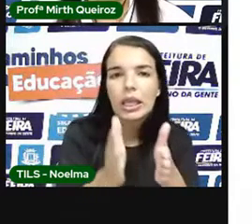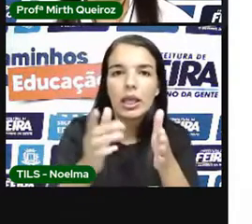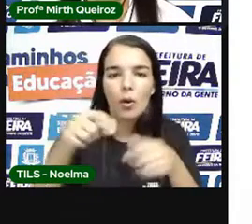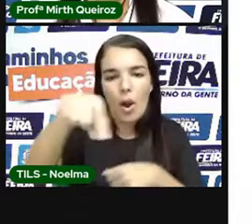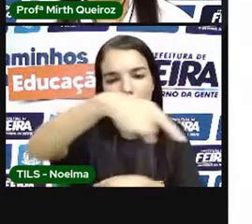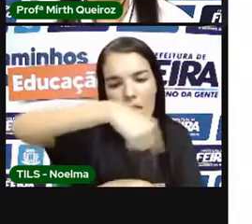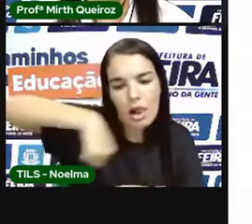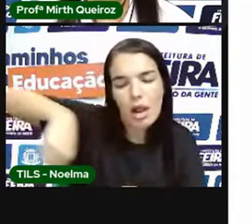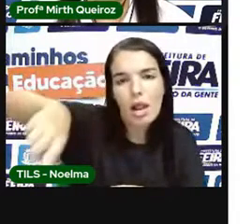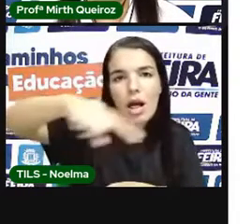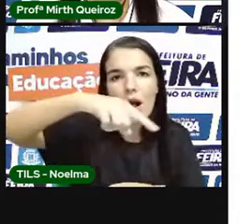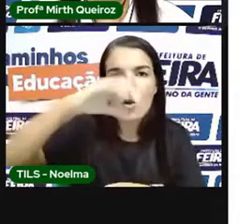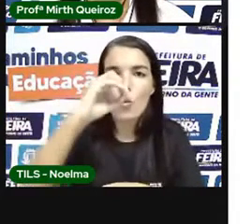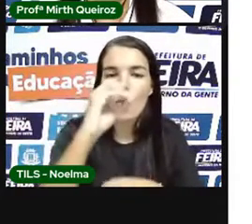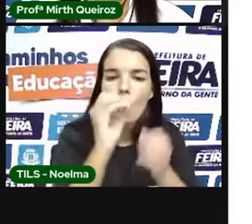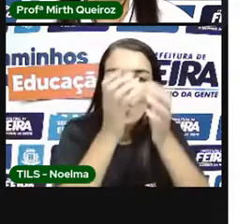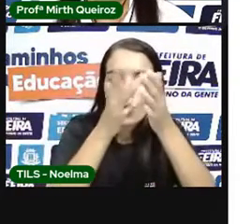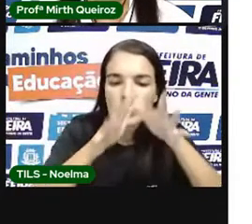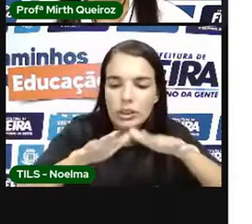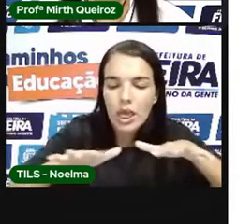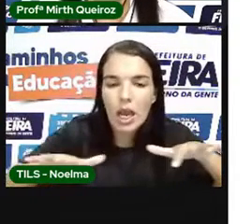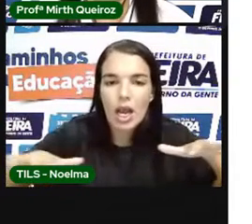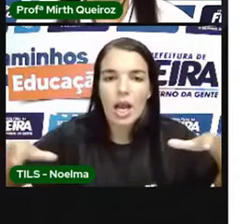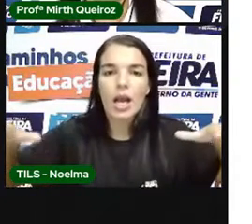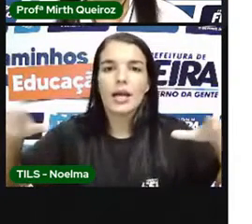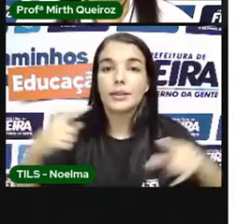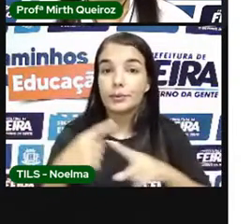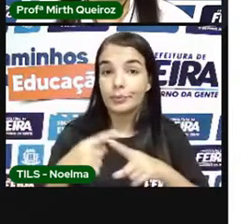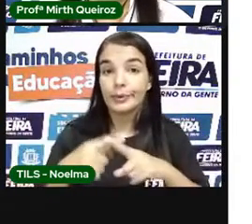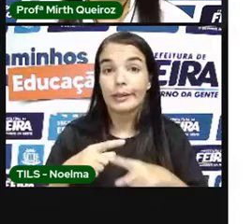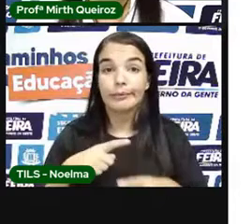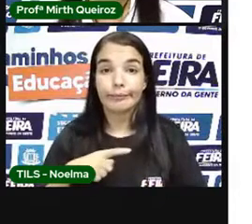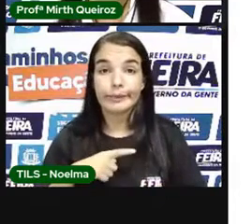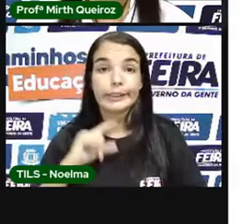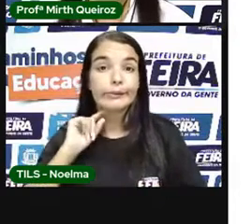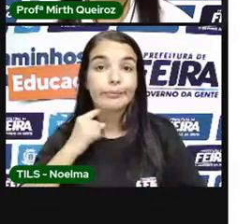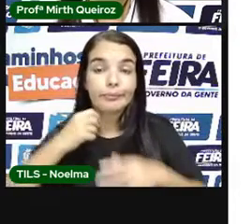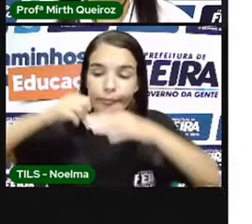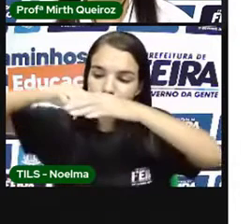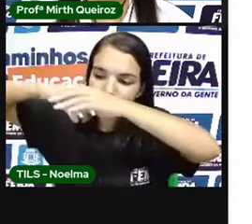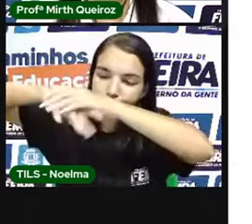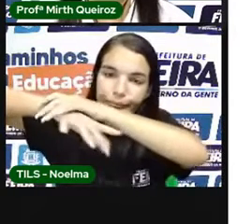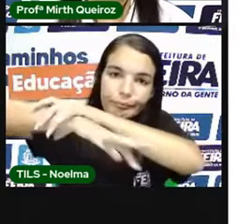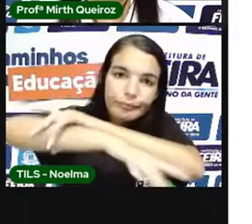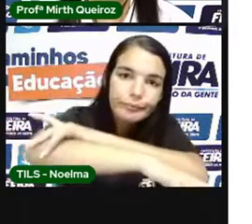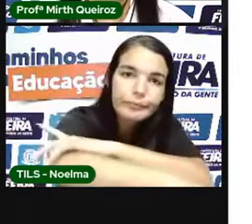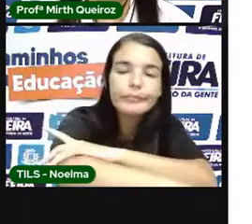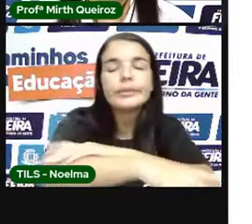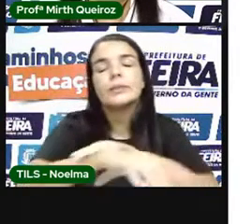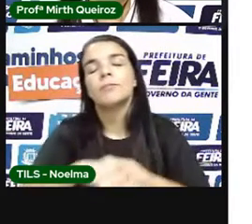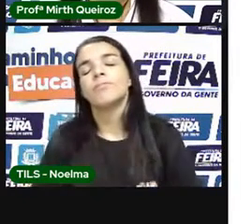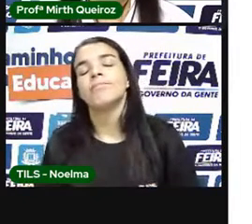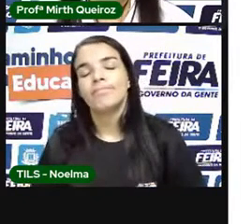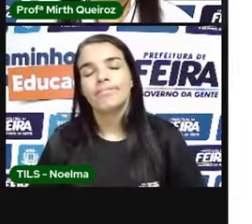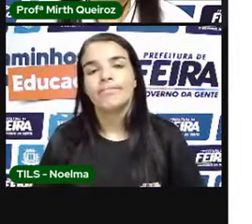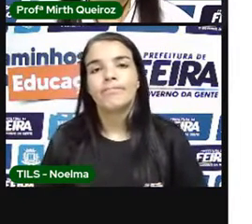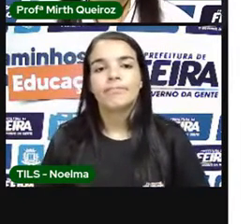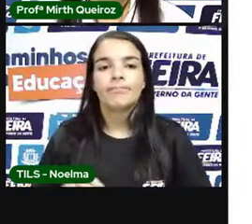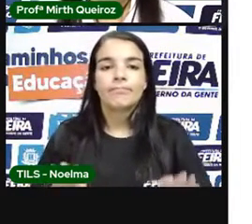provocado aí pelo despejo De esgotos e lixos, né? Acidentais, às vezes, ambientais